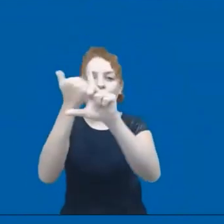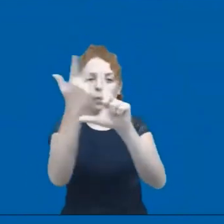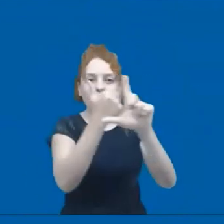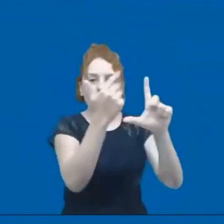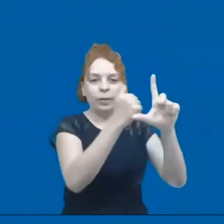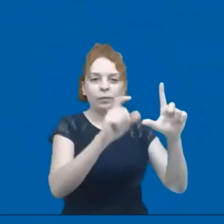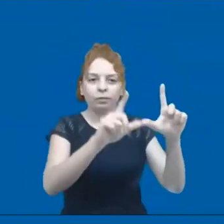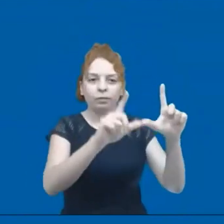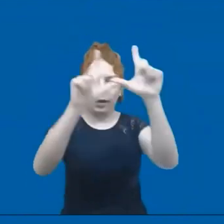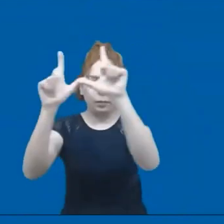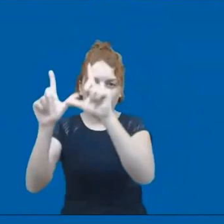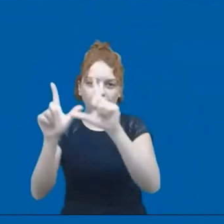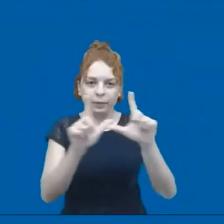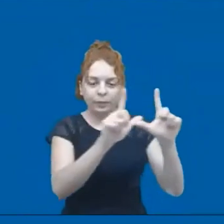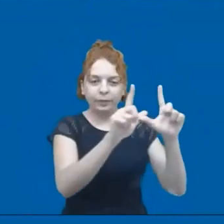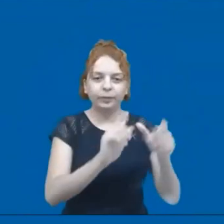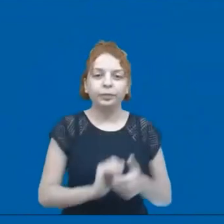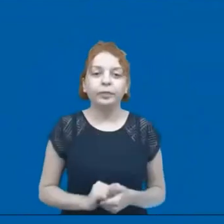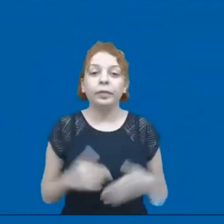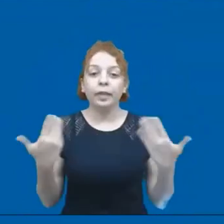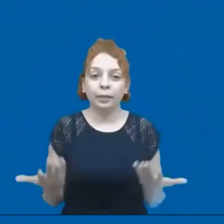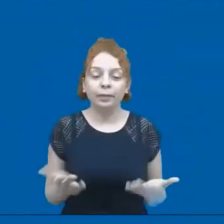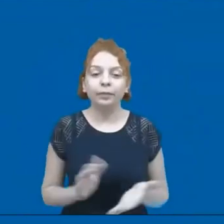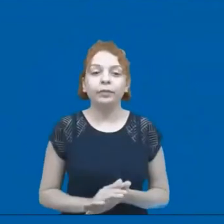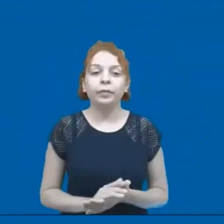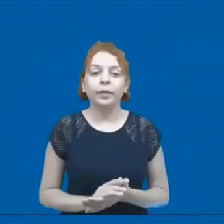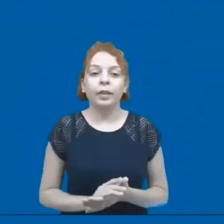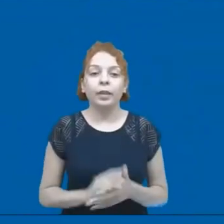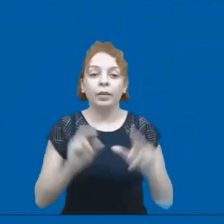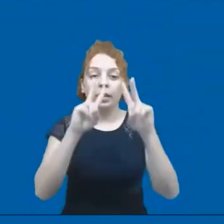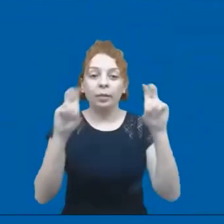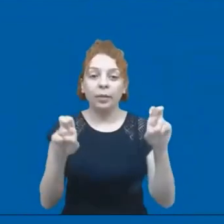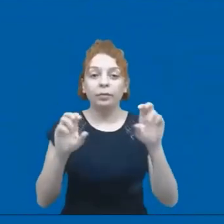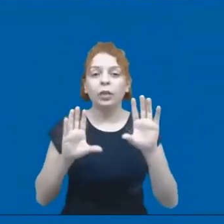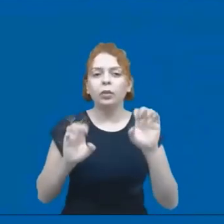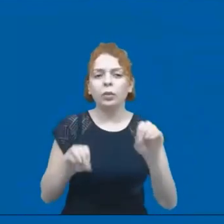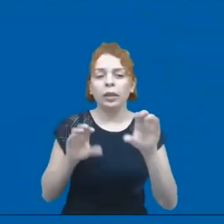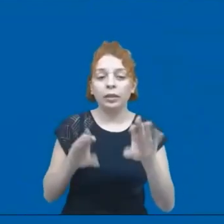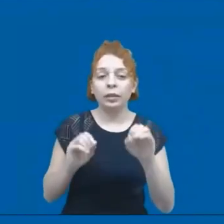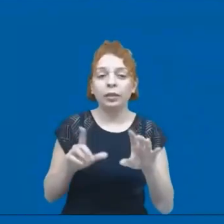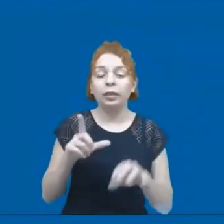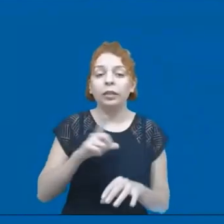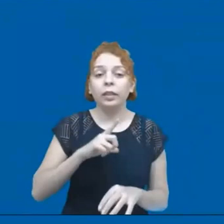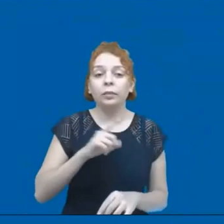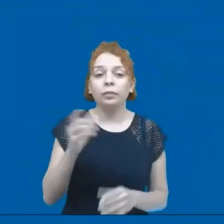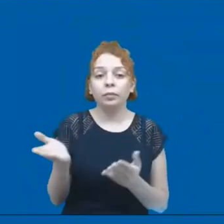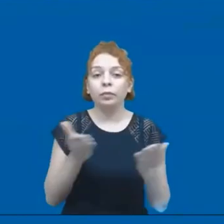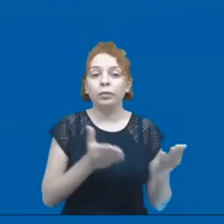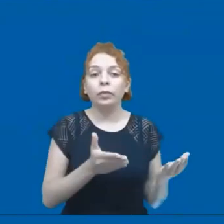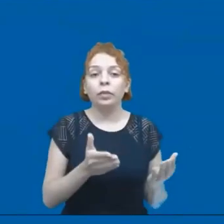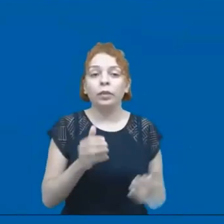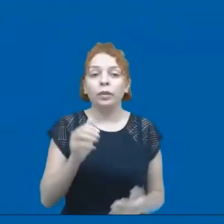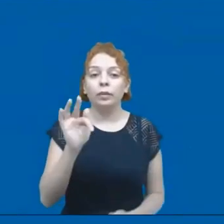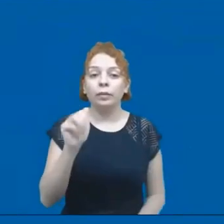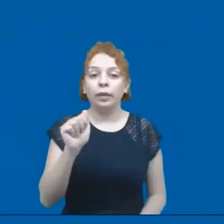filho fizemos juntos durante a pandemia. Então, para falar sobre o tema educação, a gente tem hoje aqui o Fabeon, da Unesco.